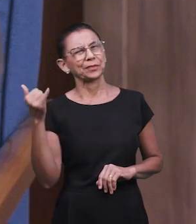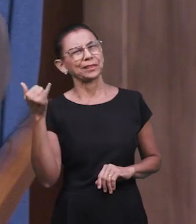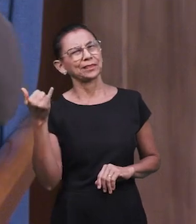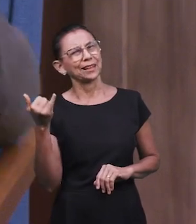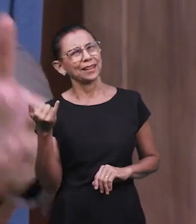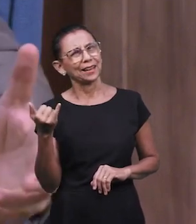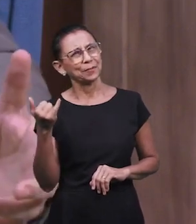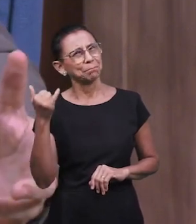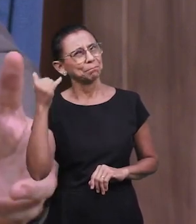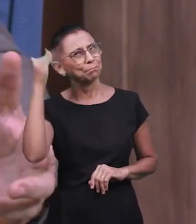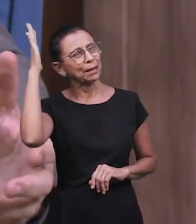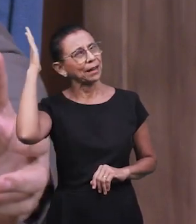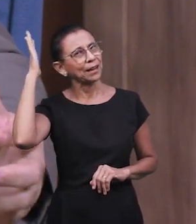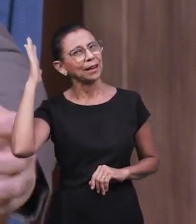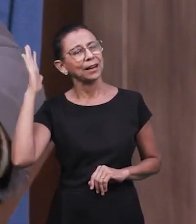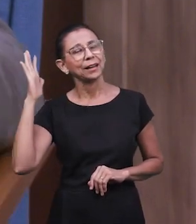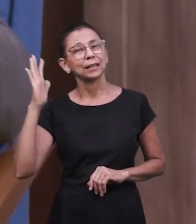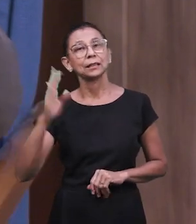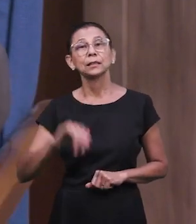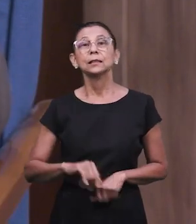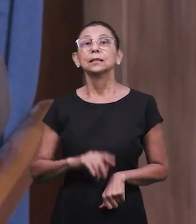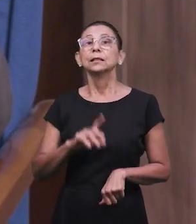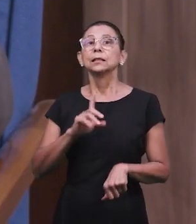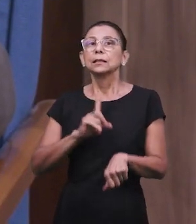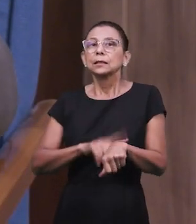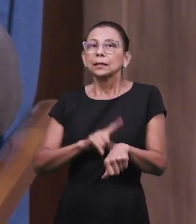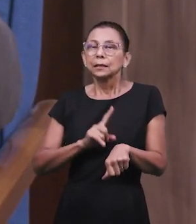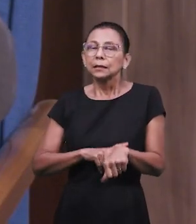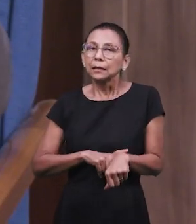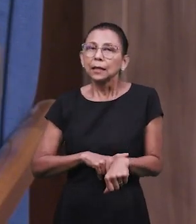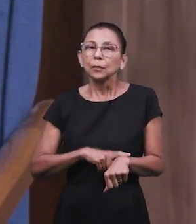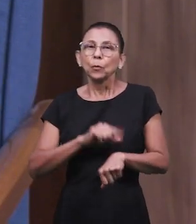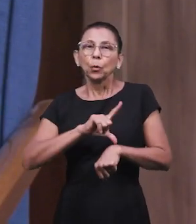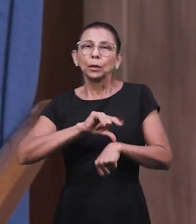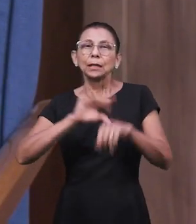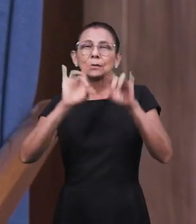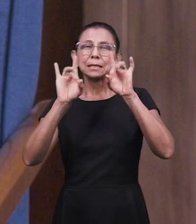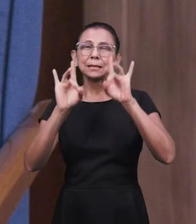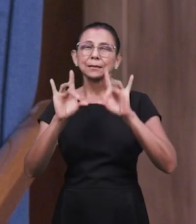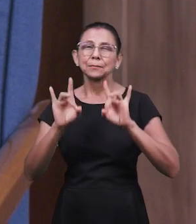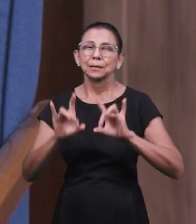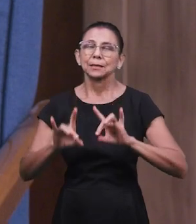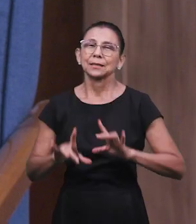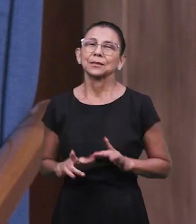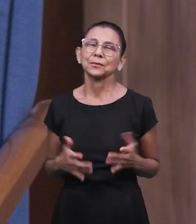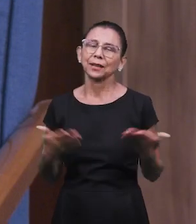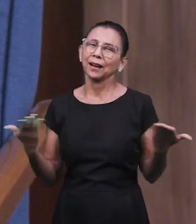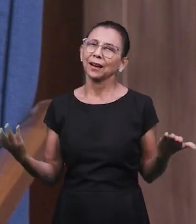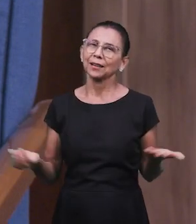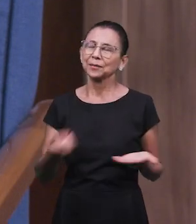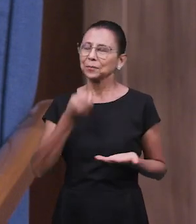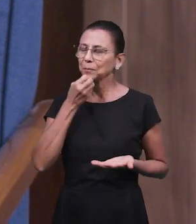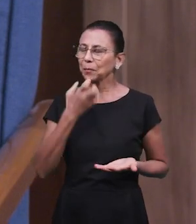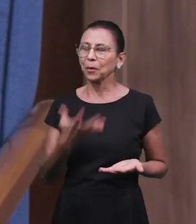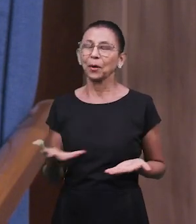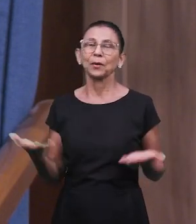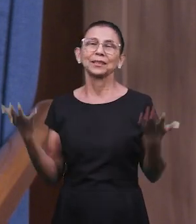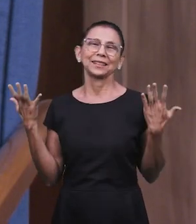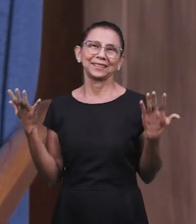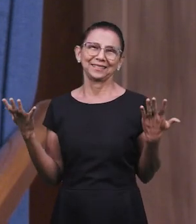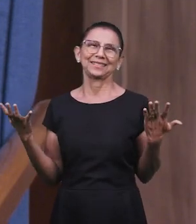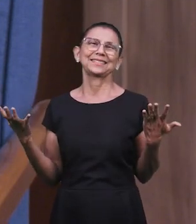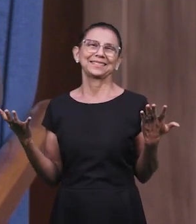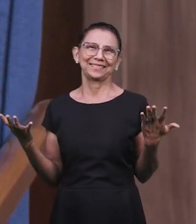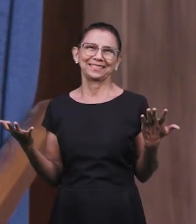aproveitar mais. Você vai ter mais tempo em horários próprios para essa programação. Que Coisa Boa!